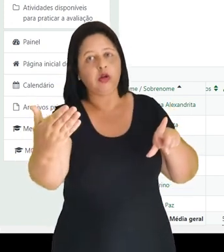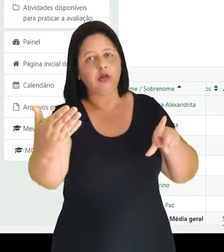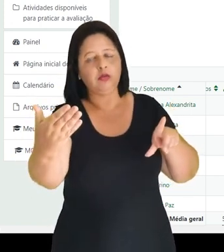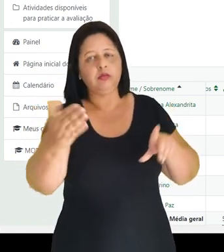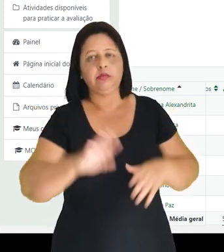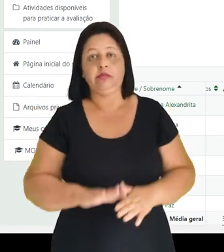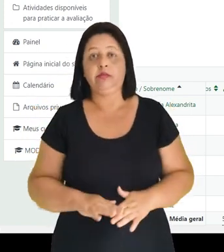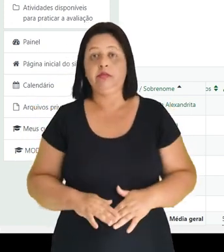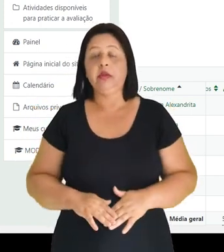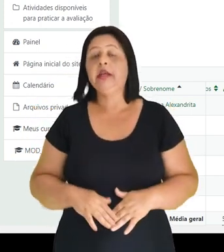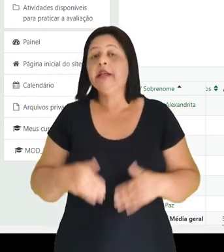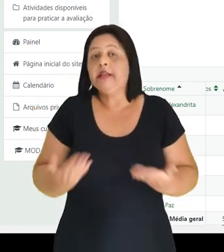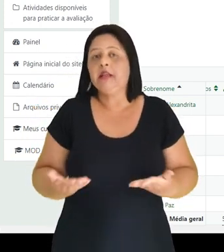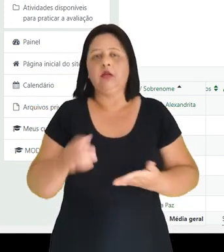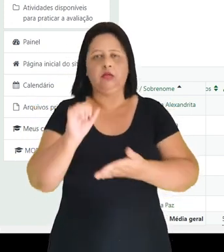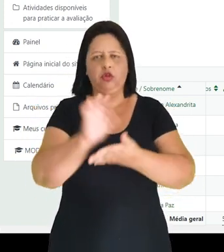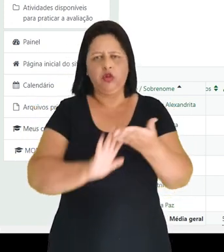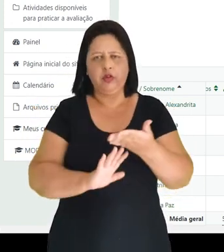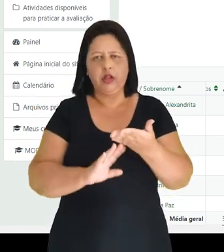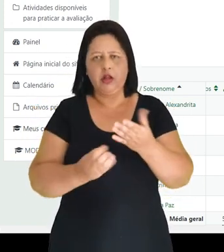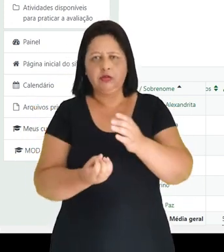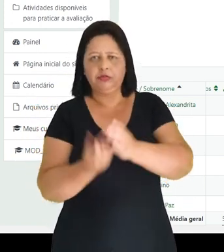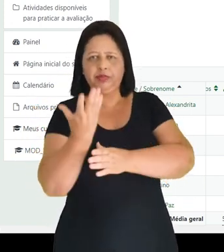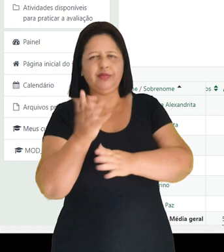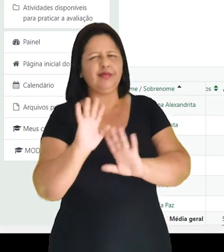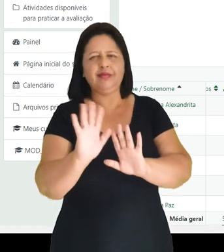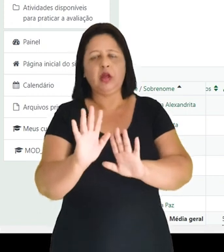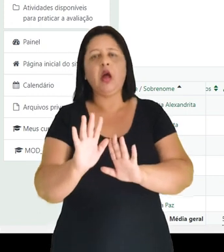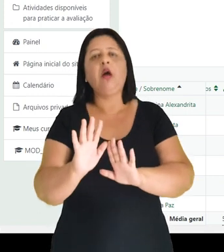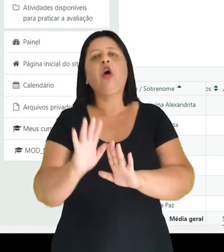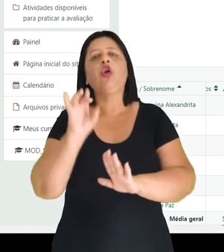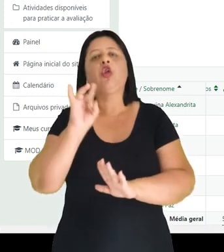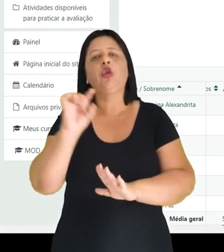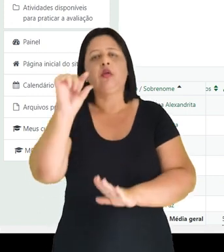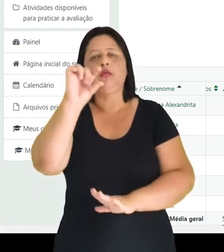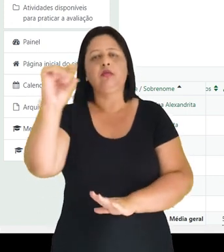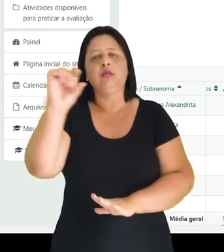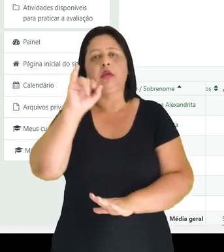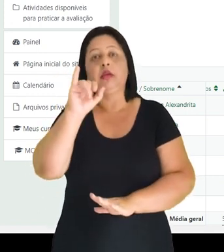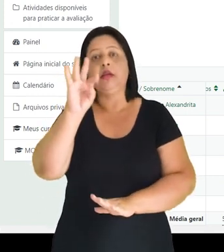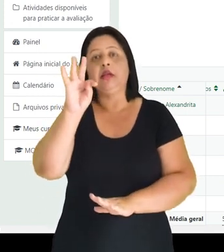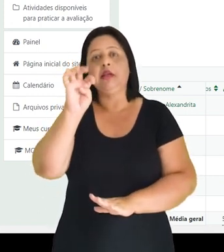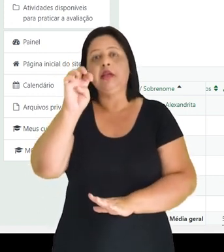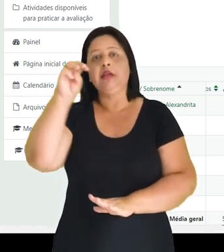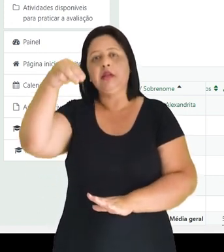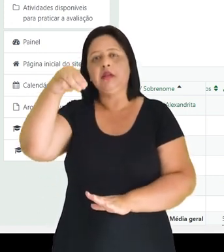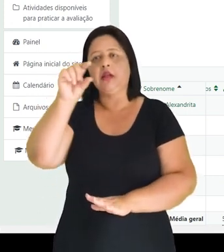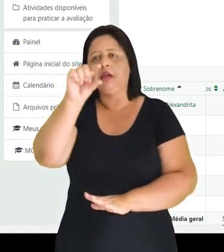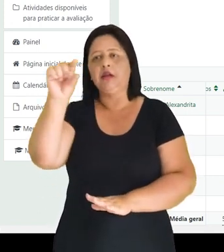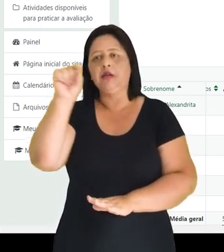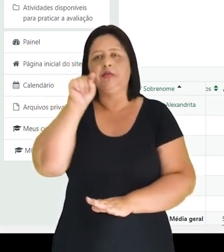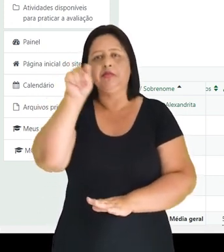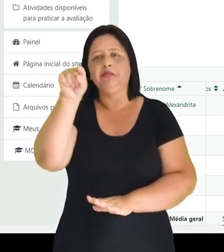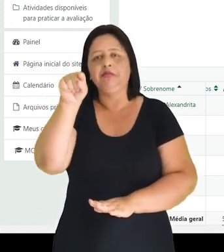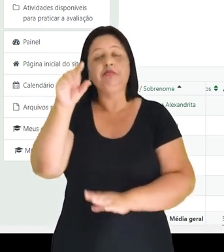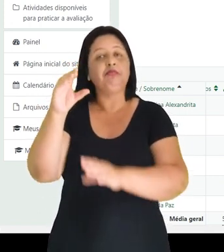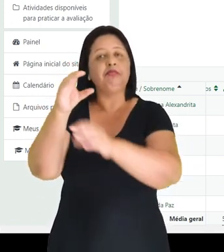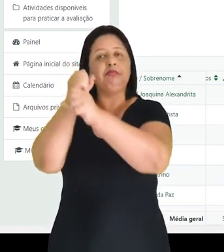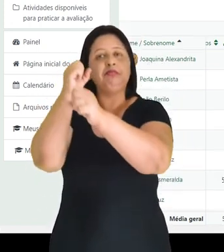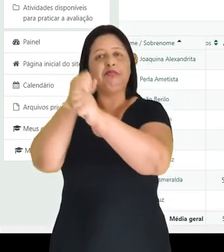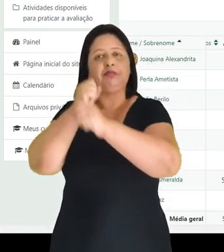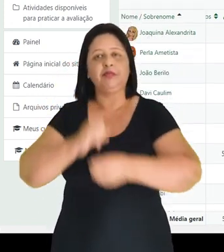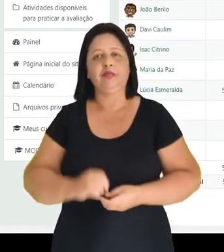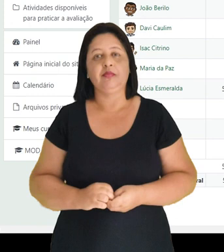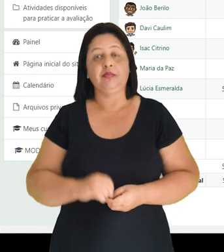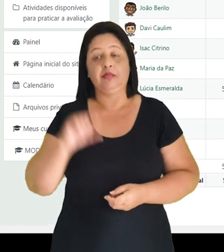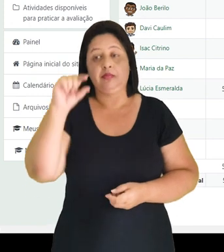virtual. Ao invés de criar uma tarefa para isso, o professor pode criar simplesmente um item de notas.